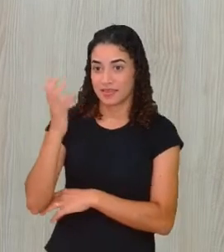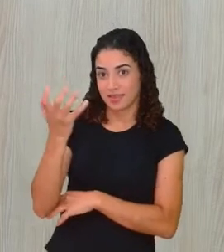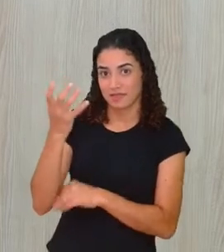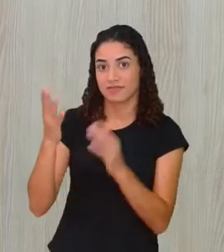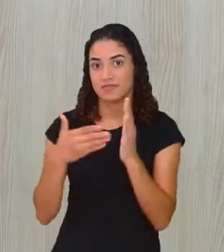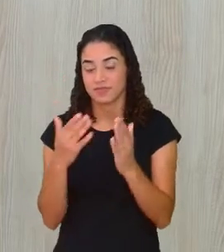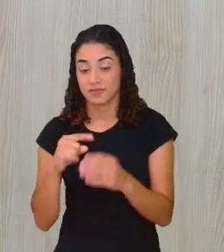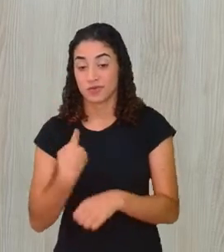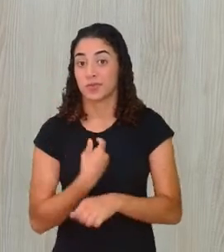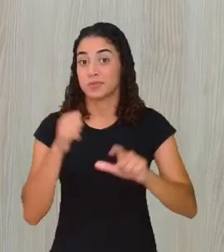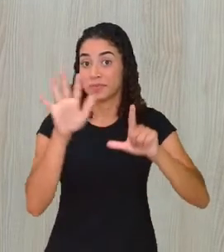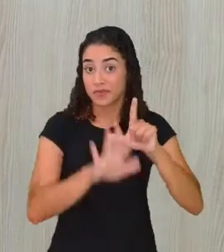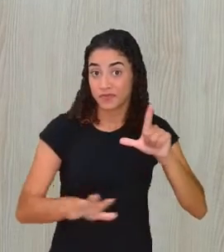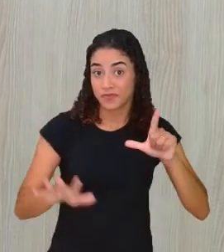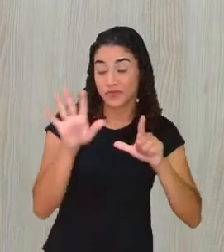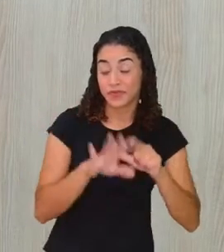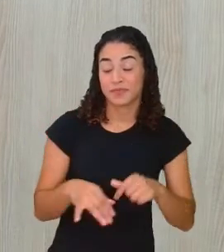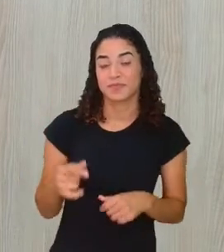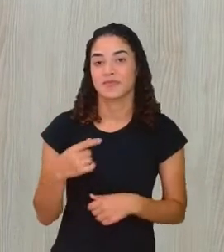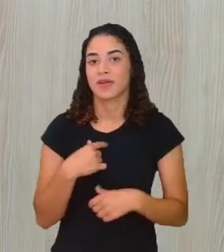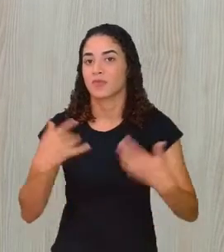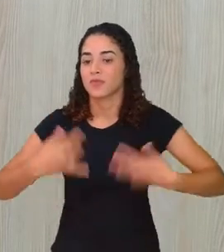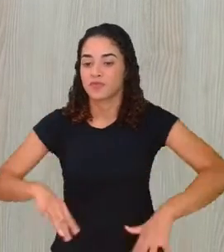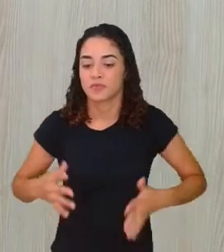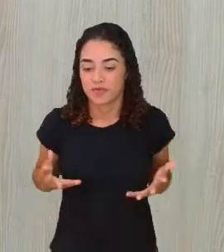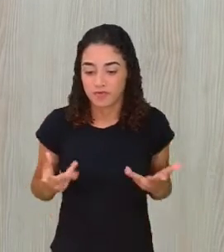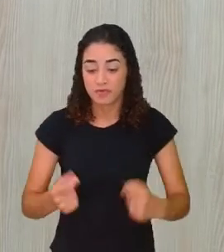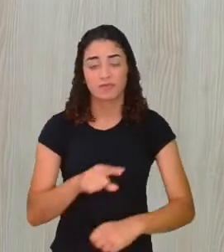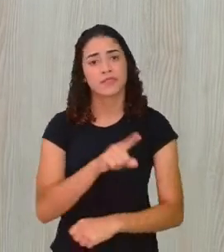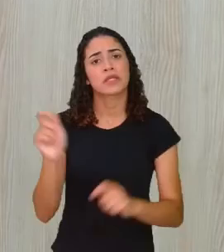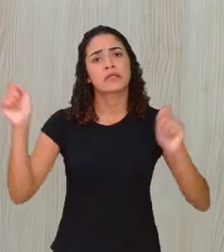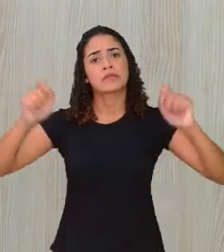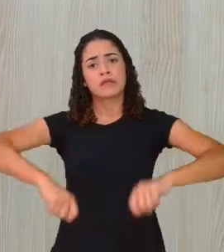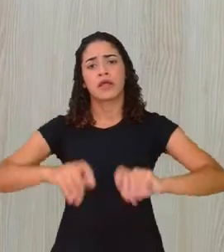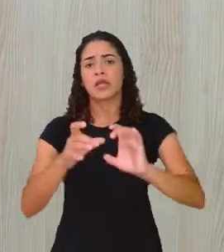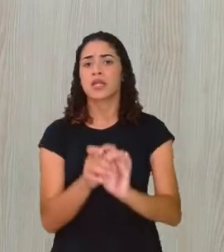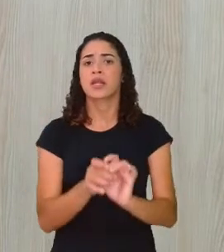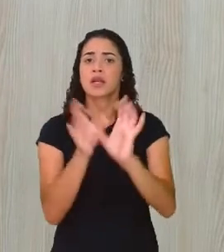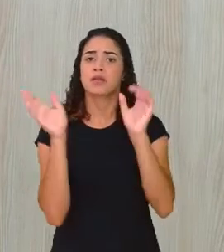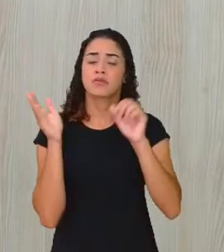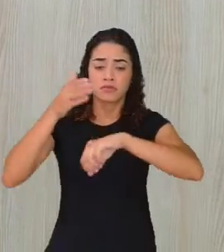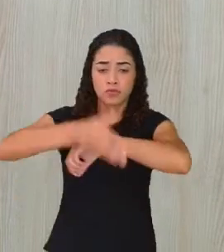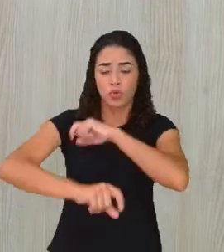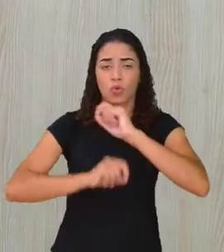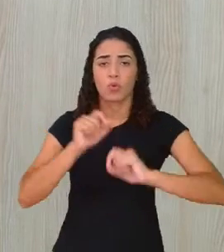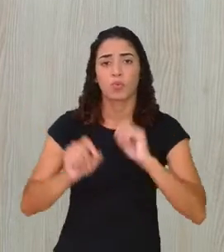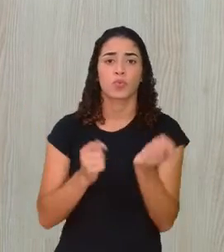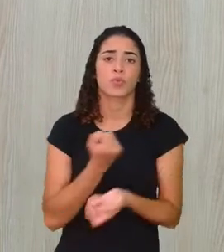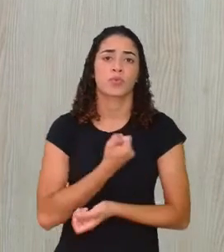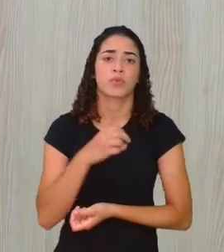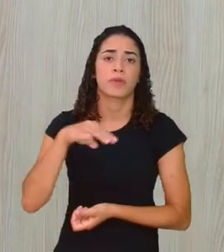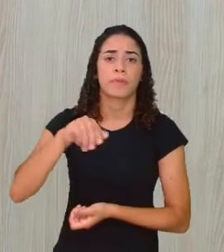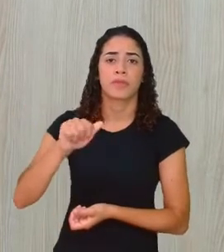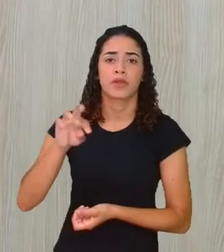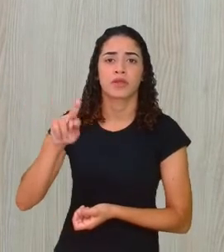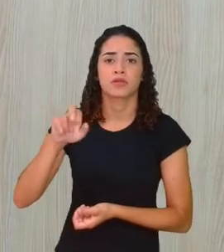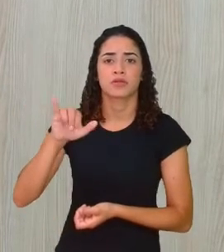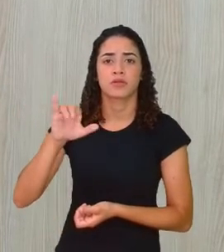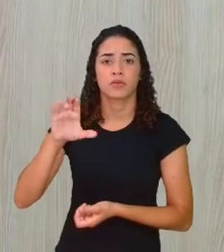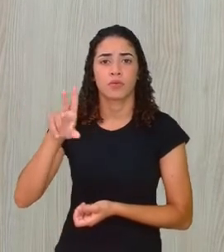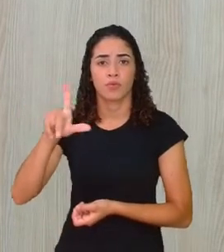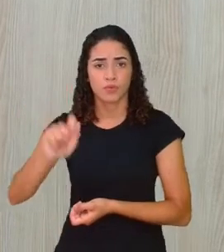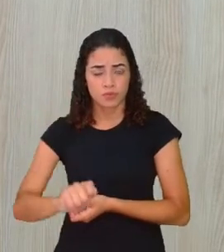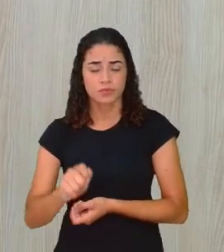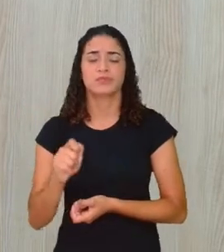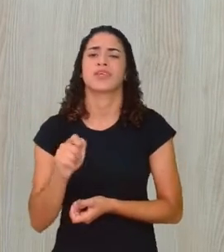nossa plataforma fantástica, a qual vocês têm acesso, através do número de matrícula de vocês, lá há uma